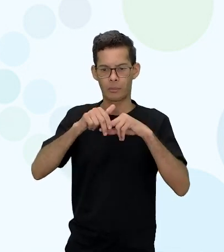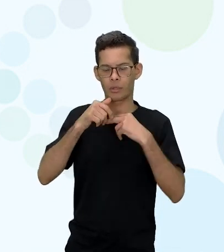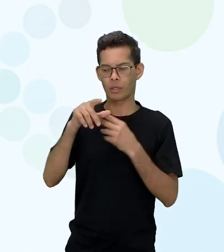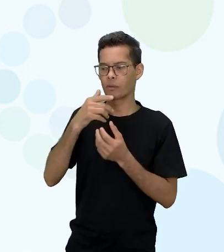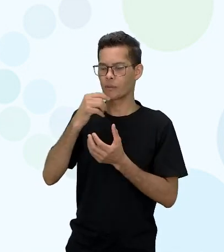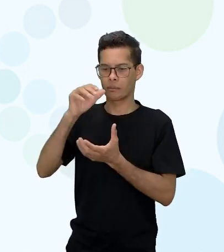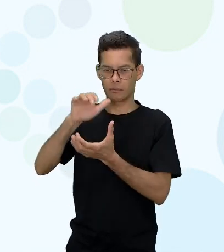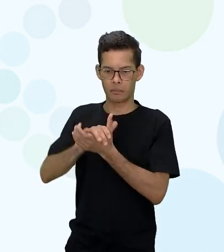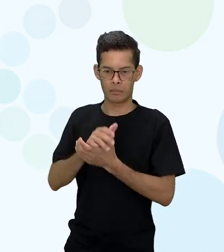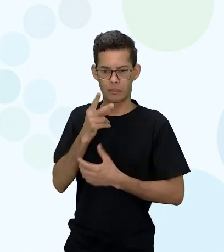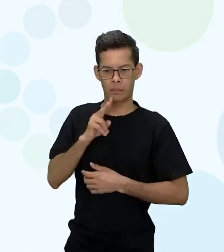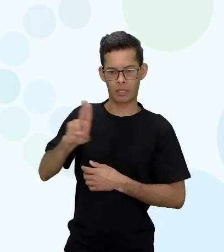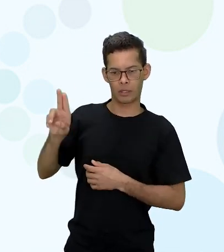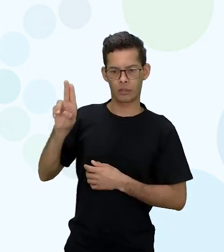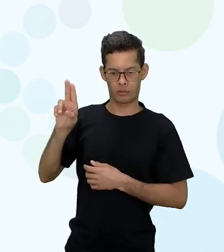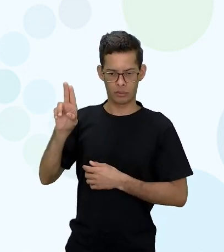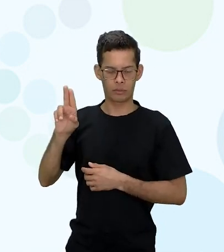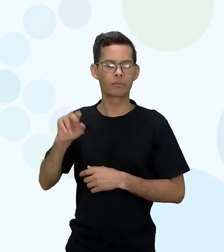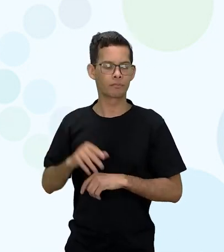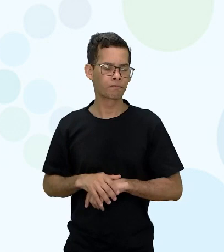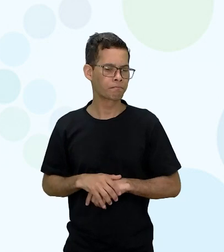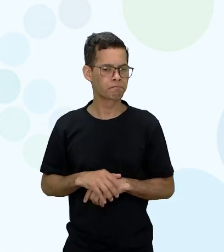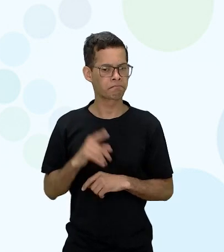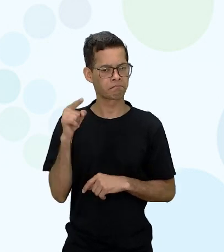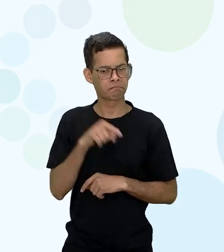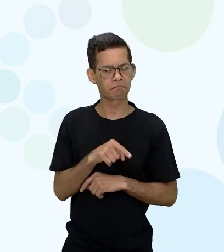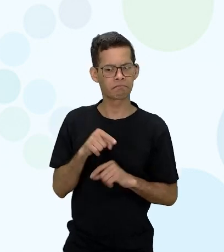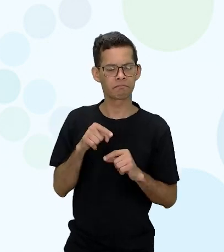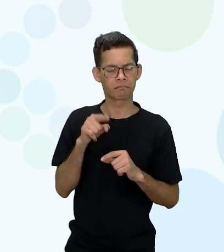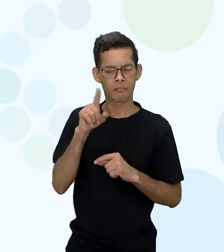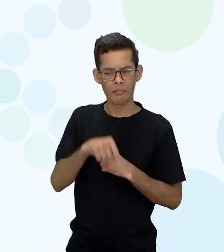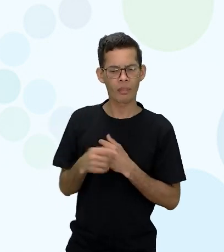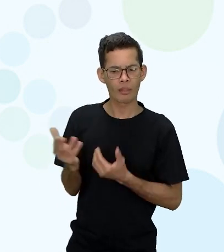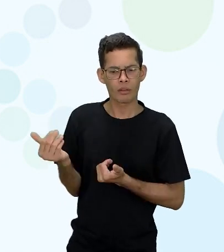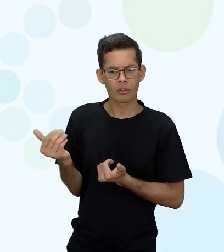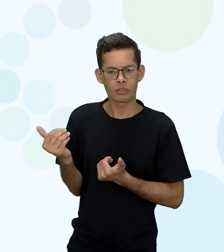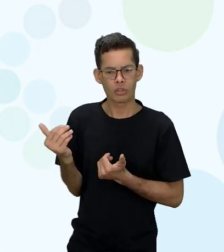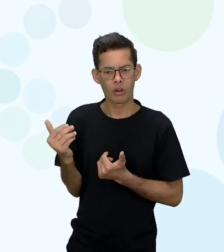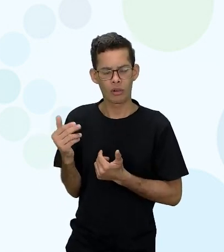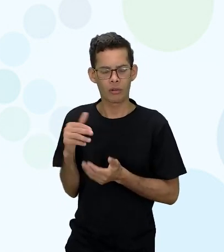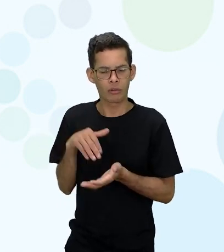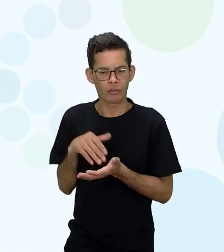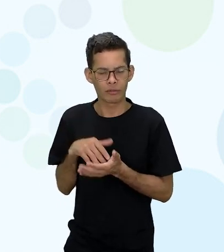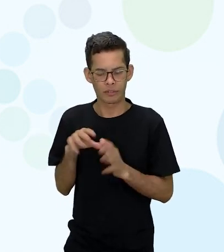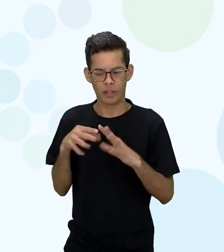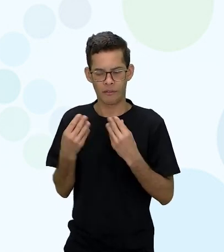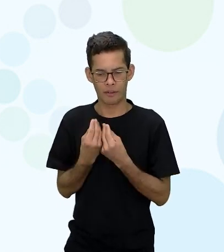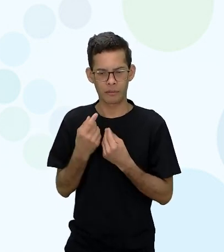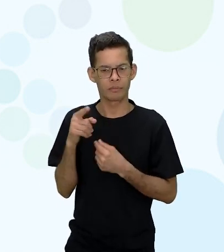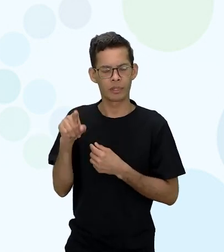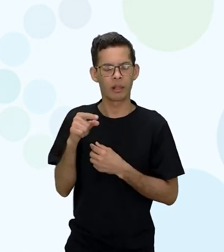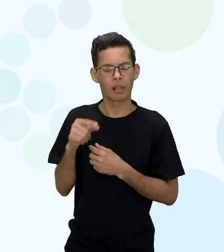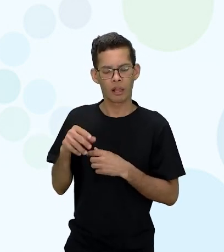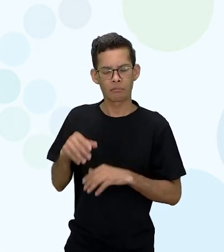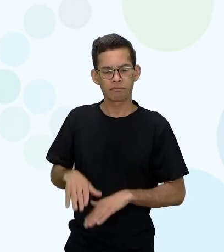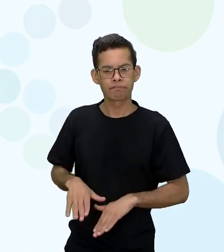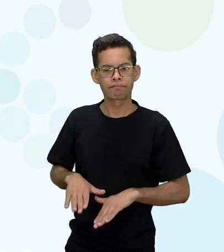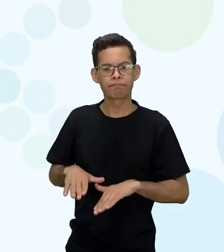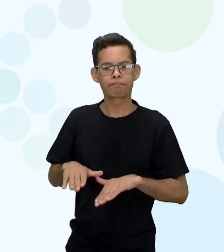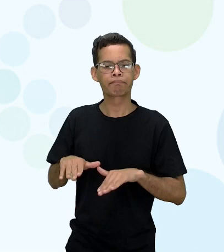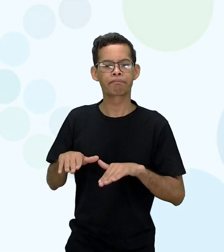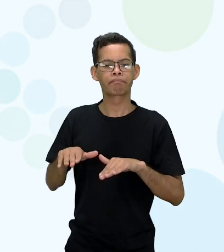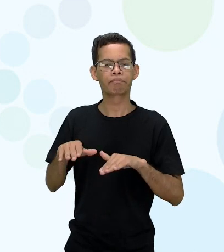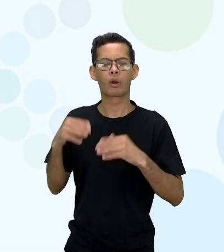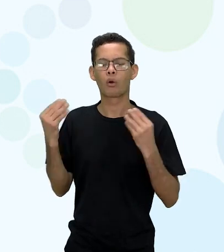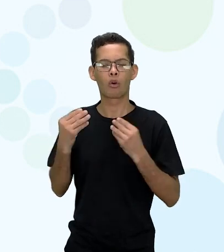Condé. A mais jovem de uma família de oito anos passou a sua infância em